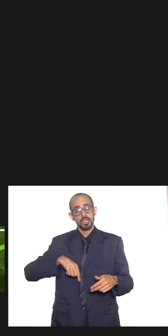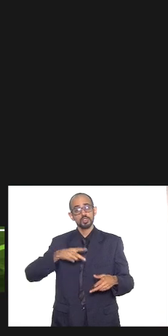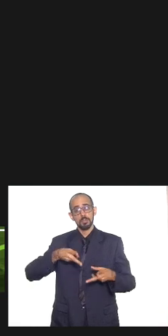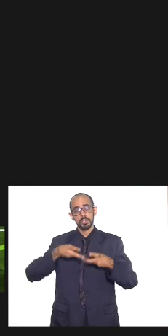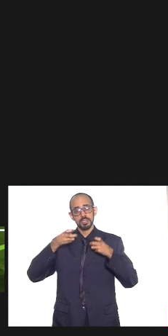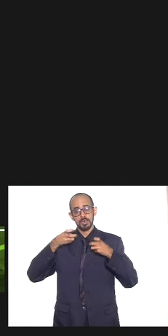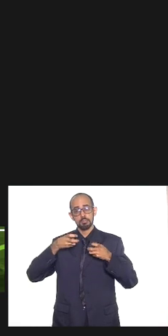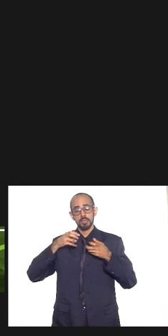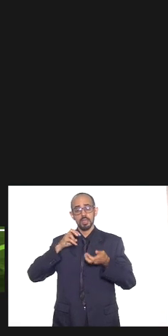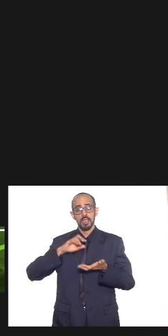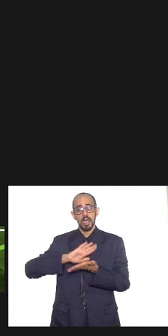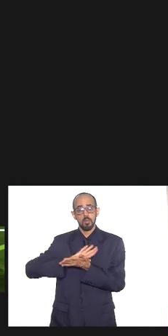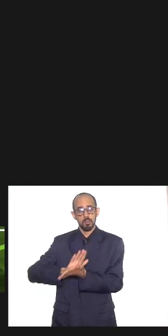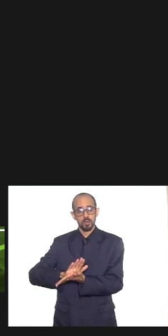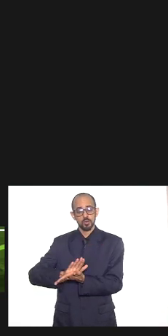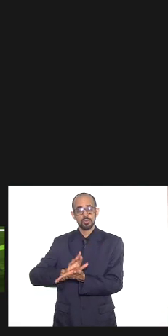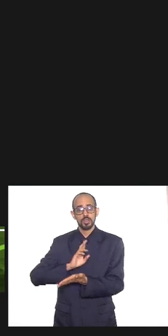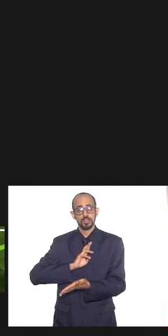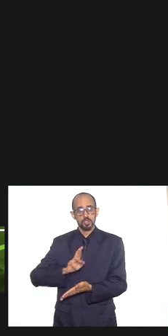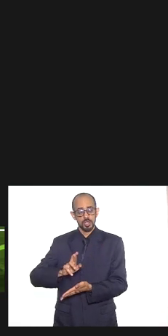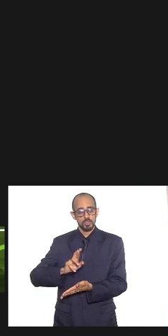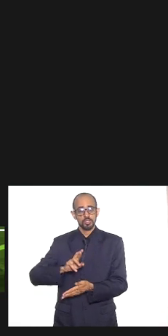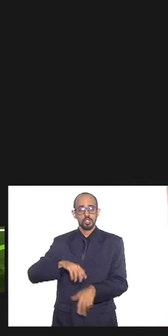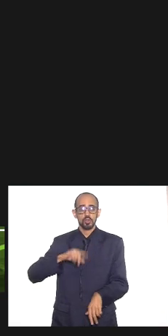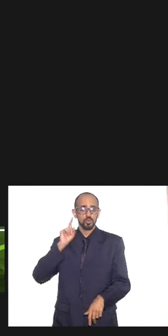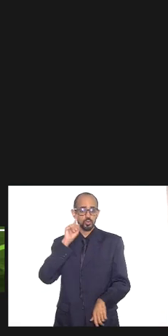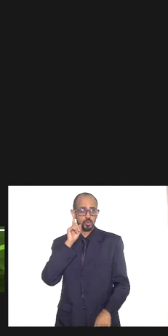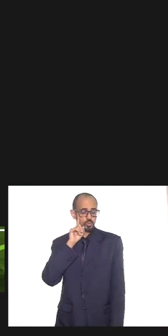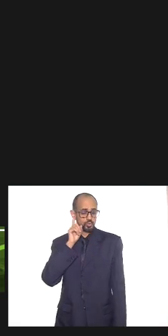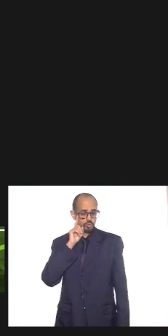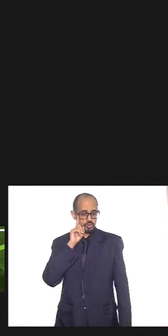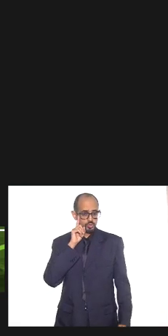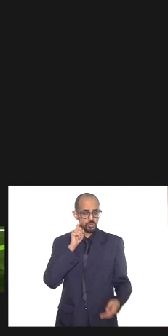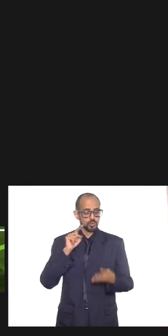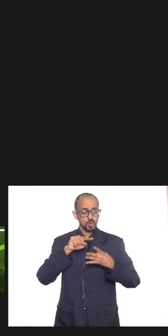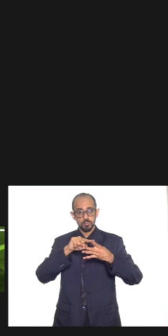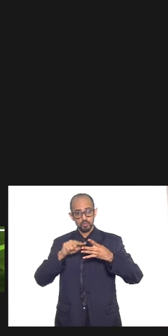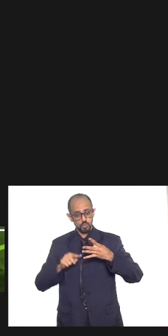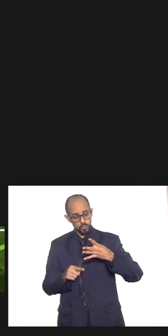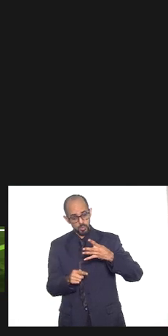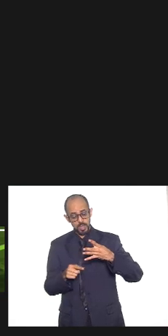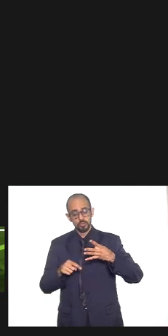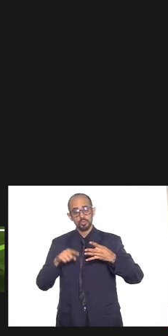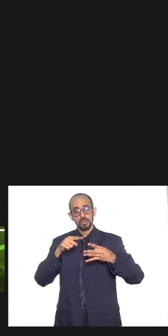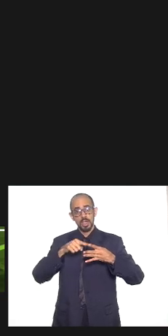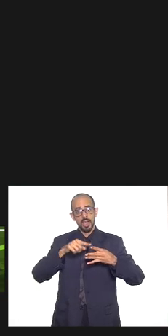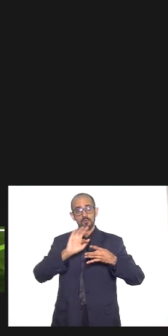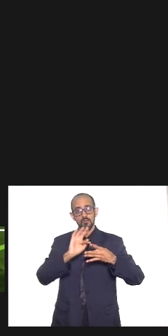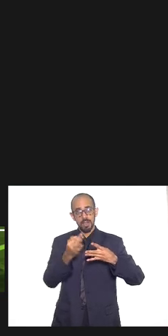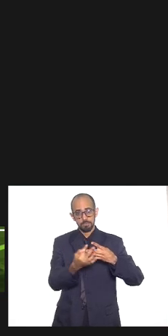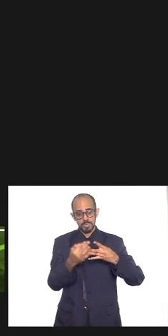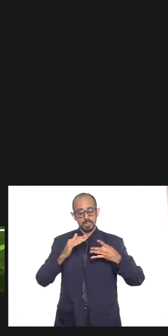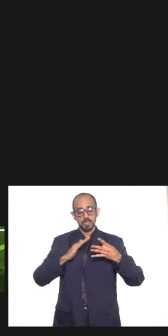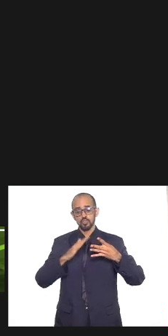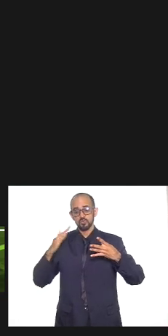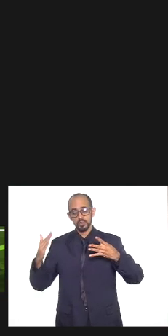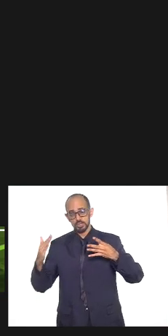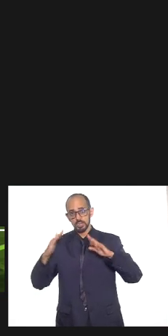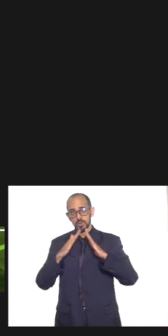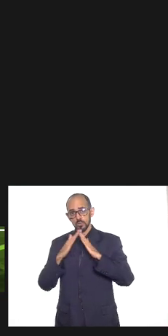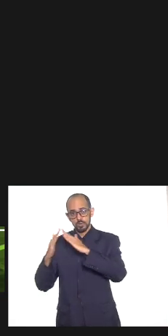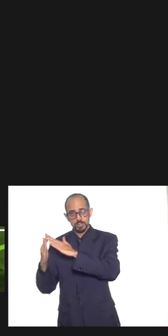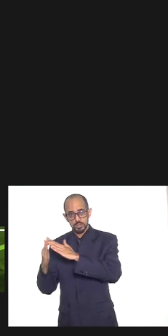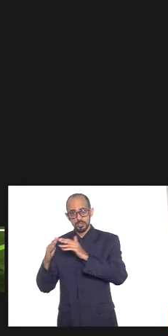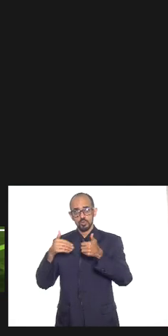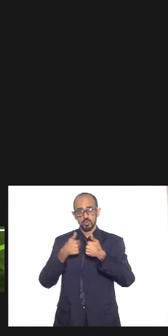intolerância de demanda diária cotidiana sobre quatro prismas que é o ambiente familiar a vizinhança o